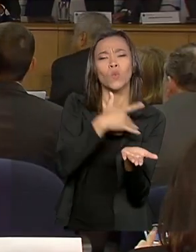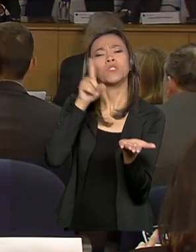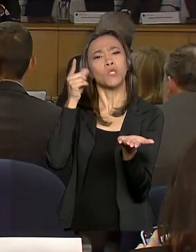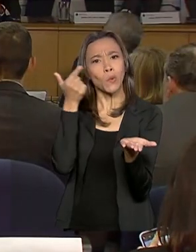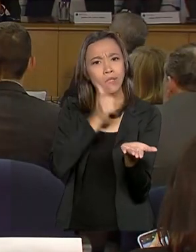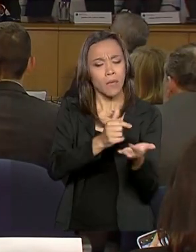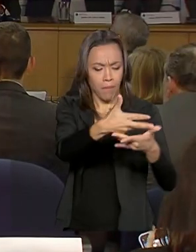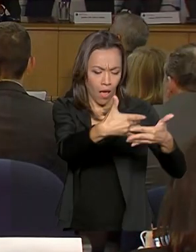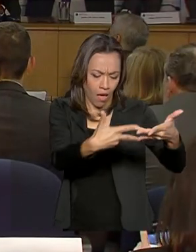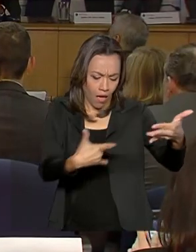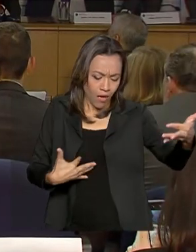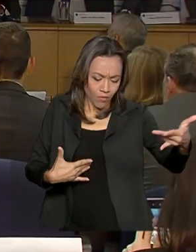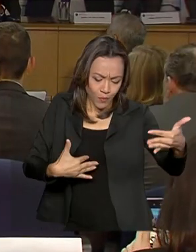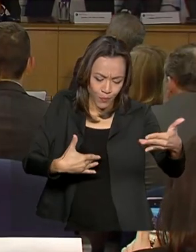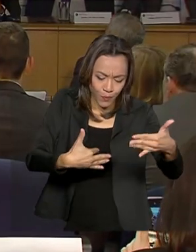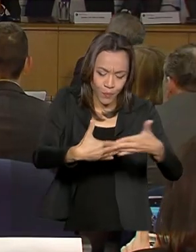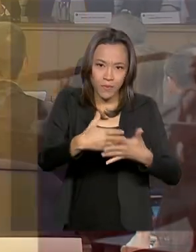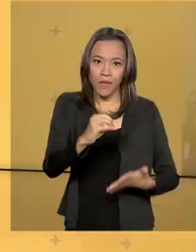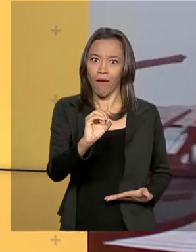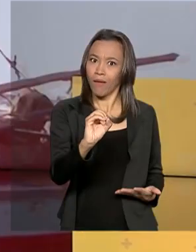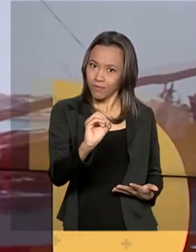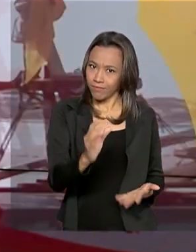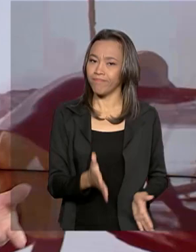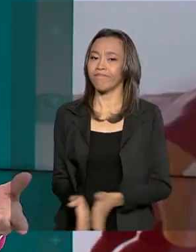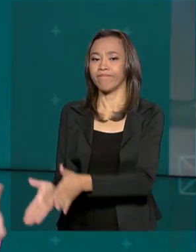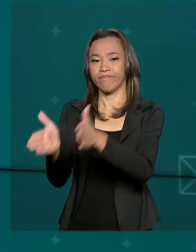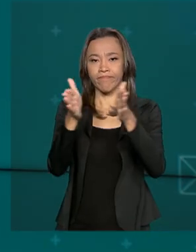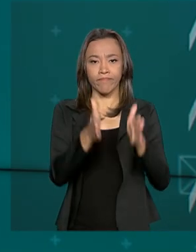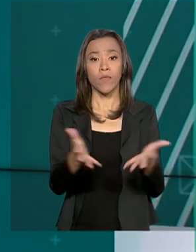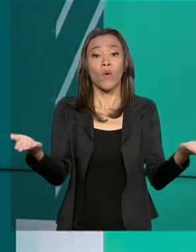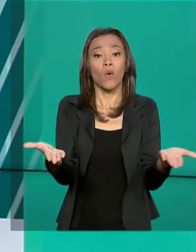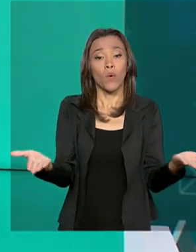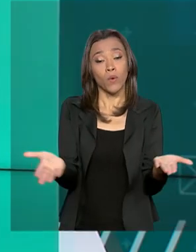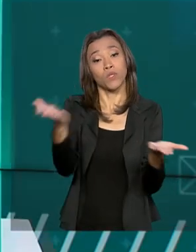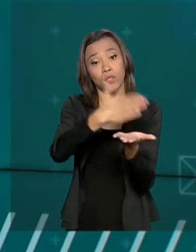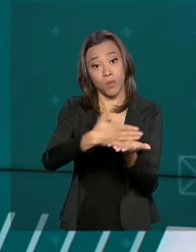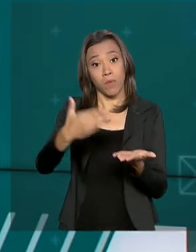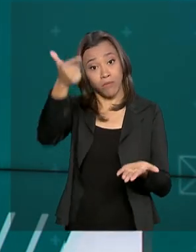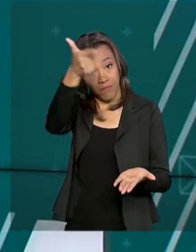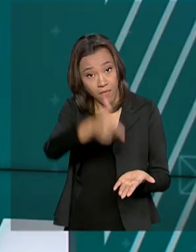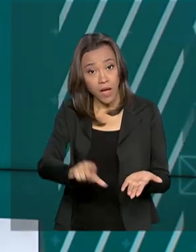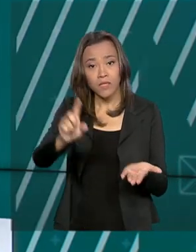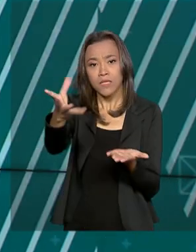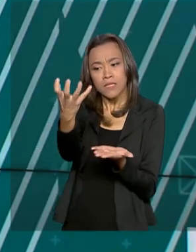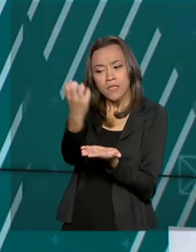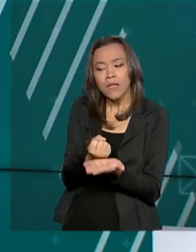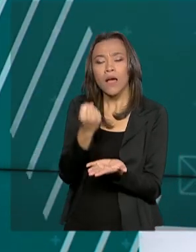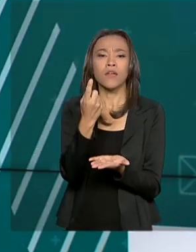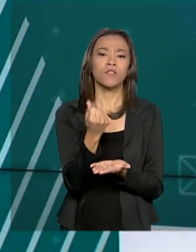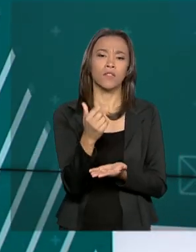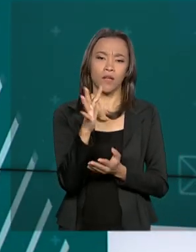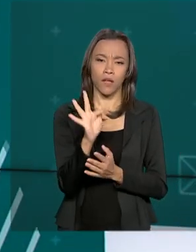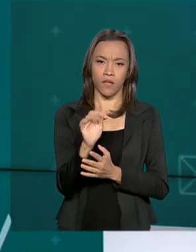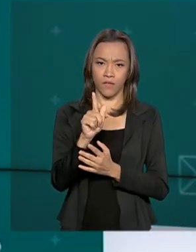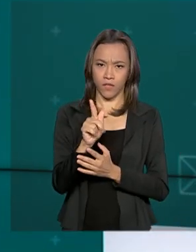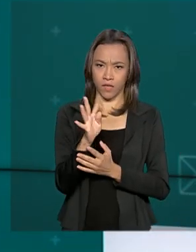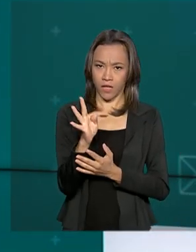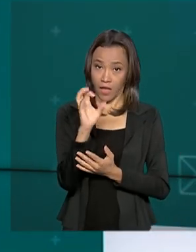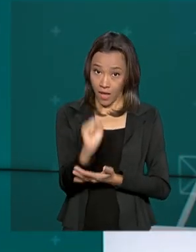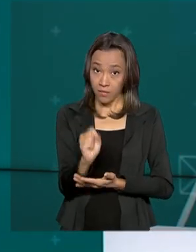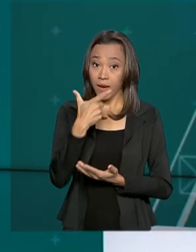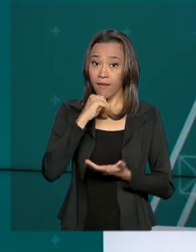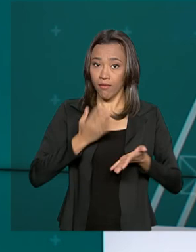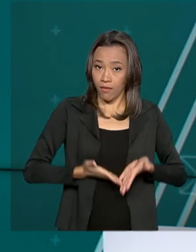fechar o ano com a lista de pedidos zerada. Começa hoje mais uma etapa do saque imediato do FGTS para